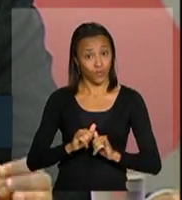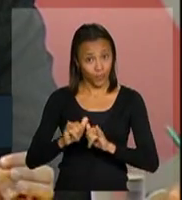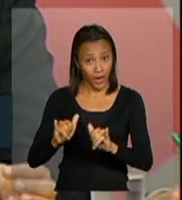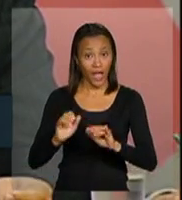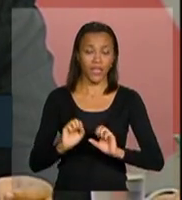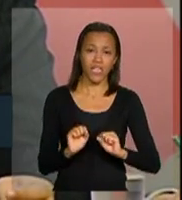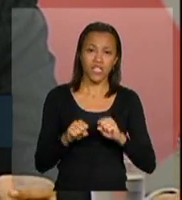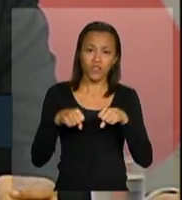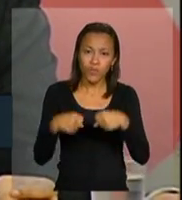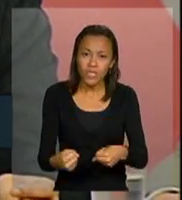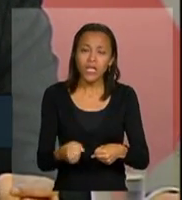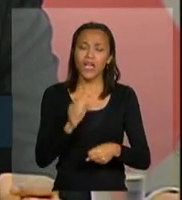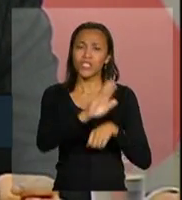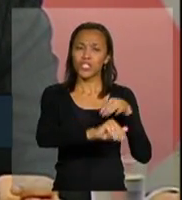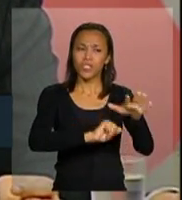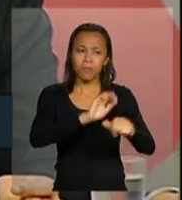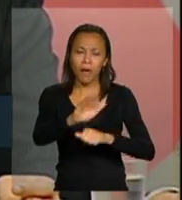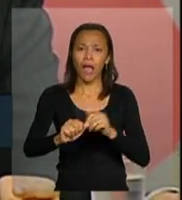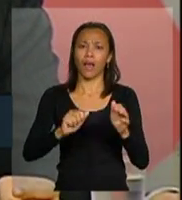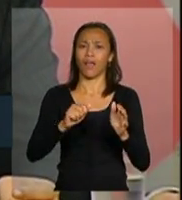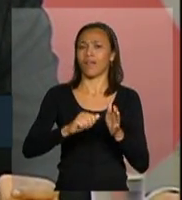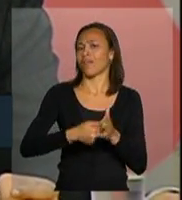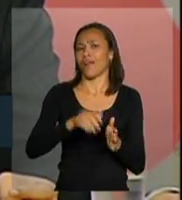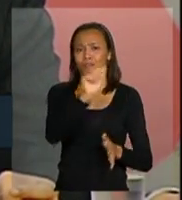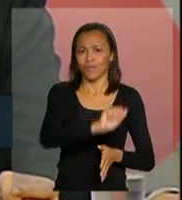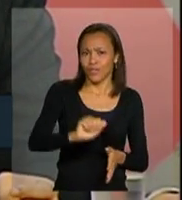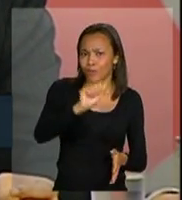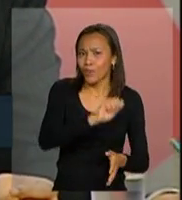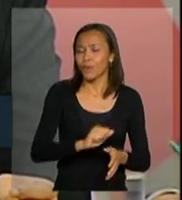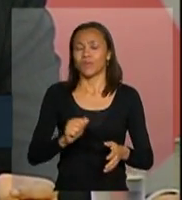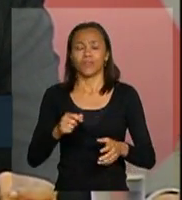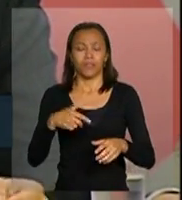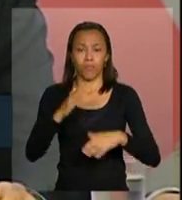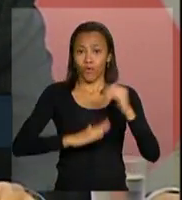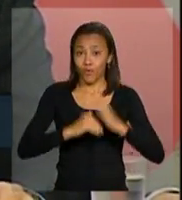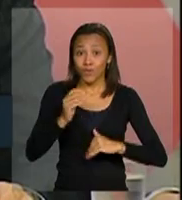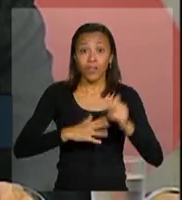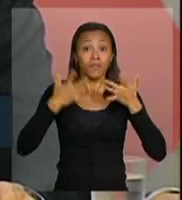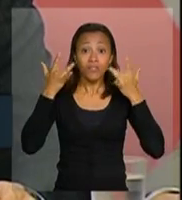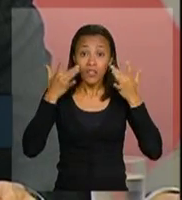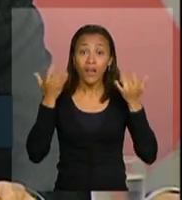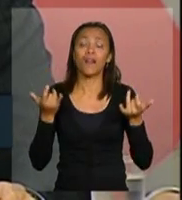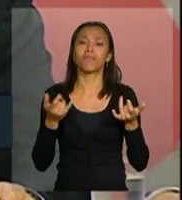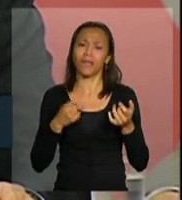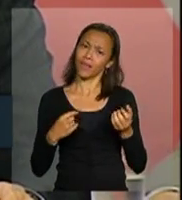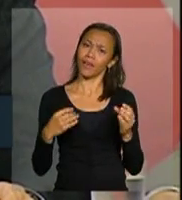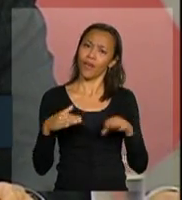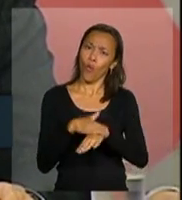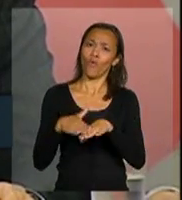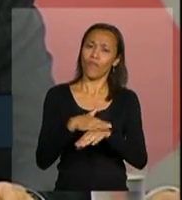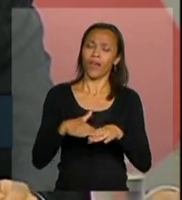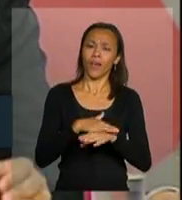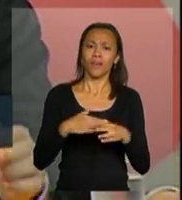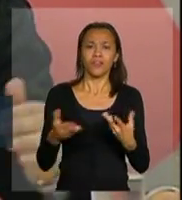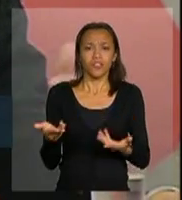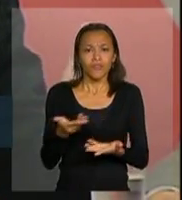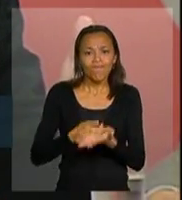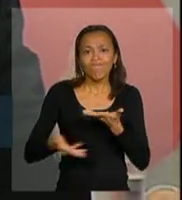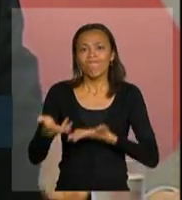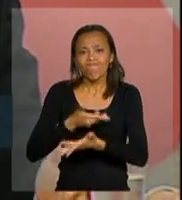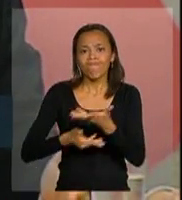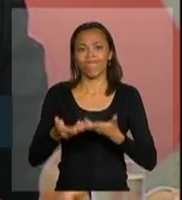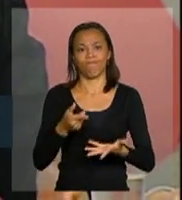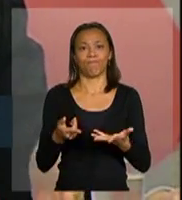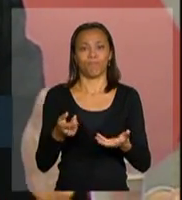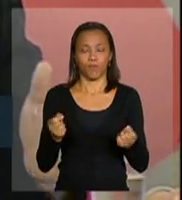de entidades, de atores que dialoguem fortemente com esse público, que possam participar. Uma